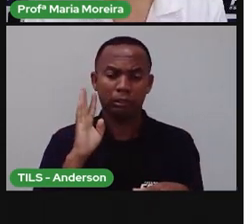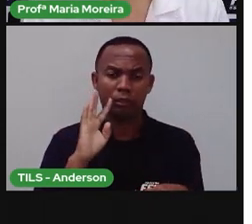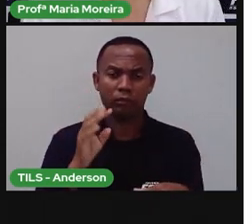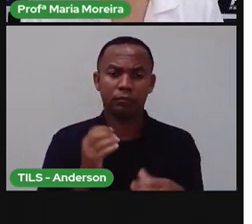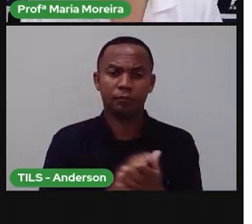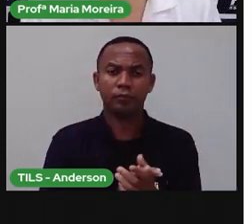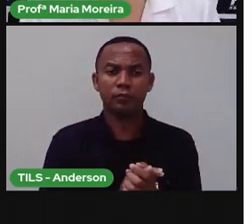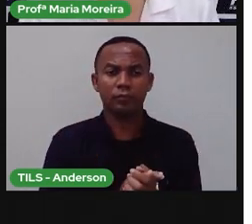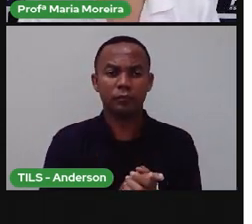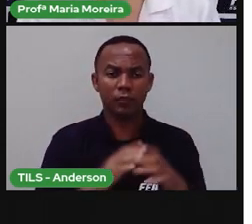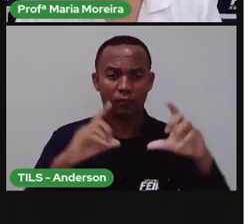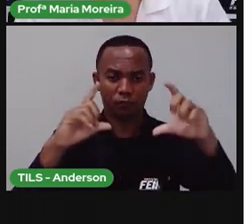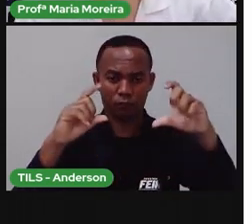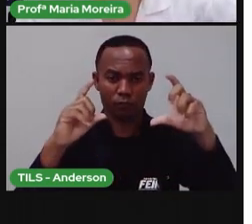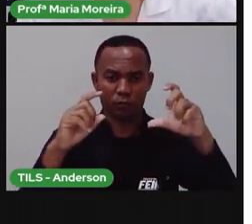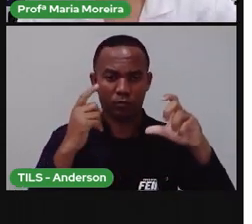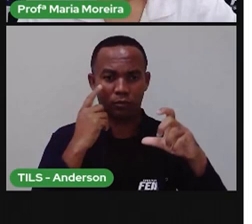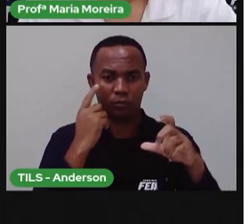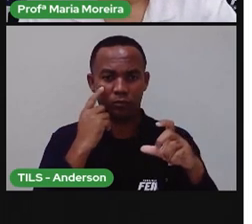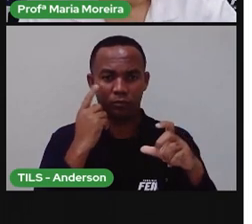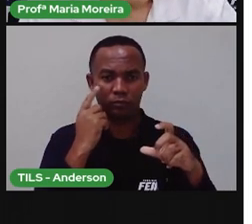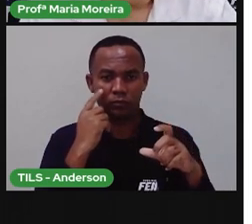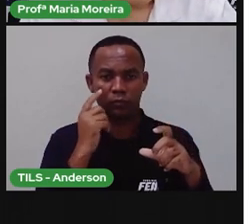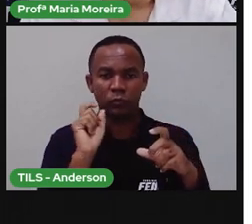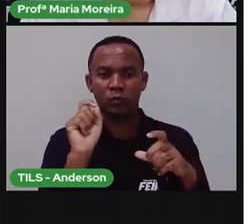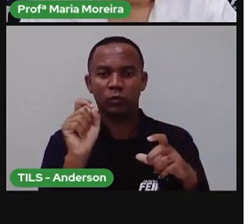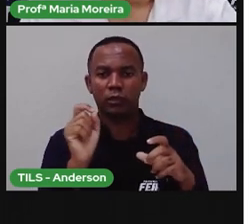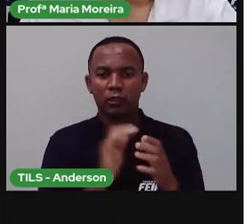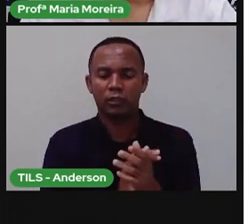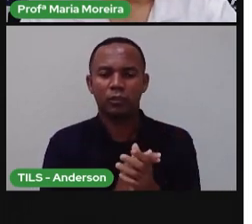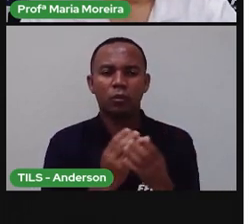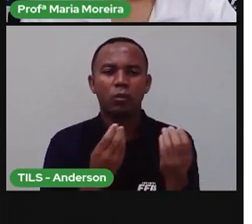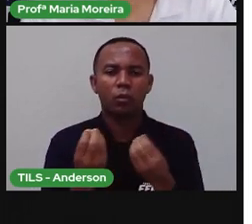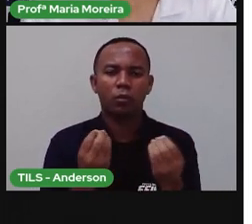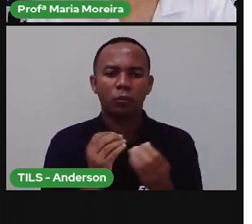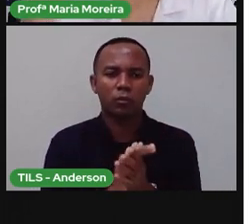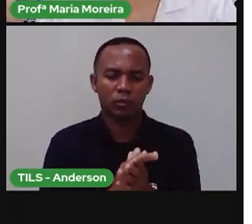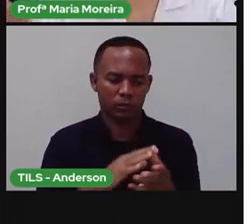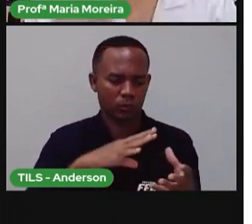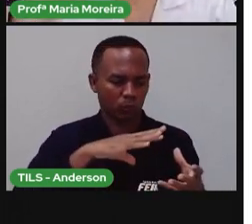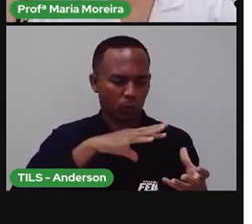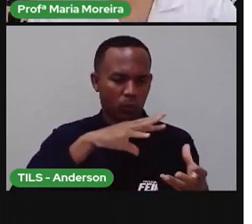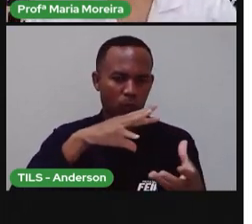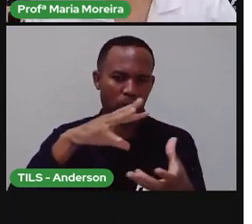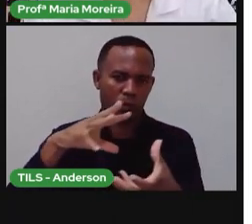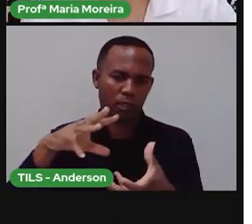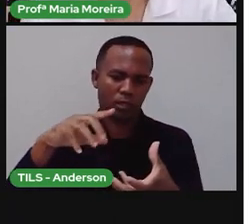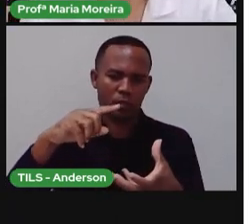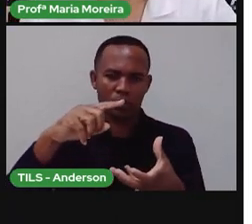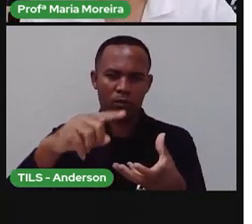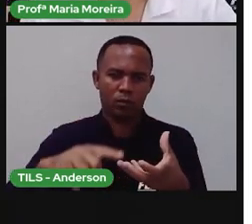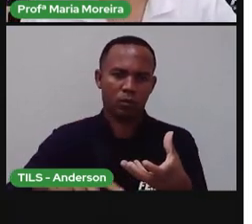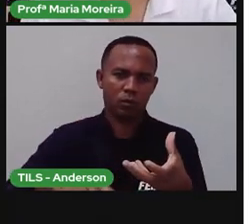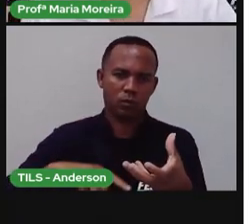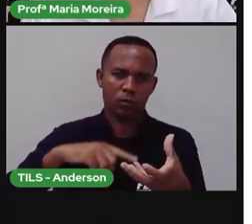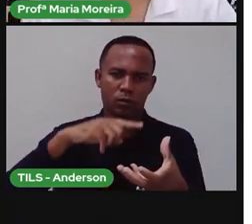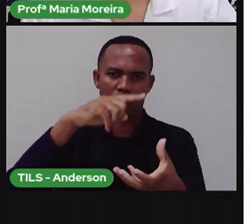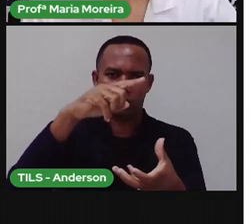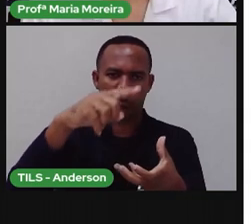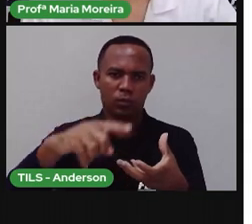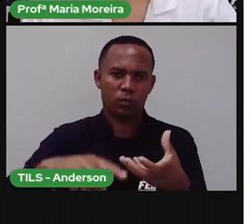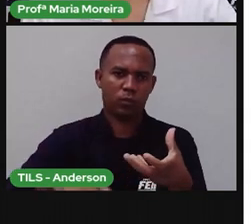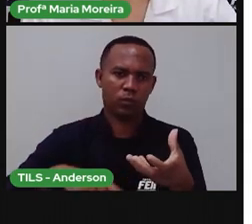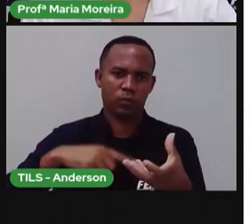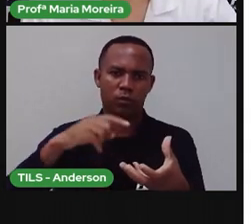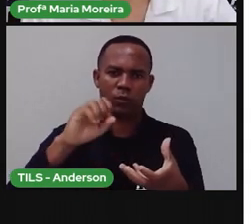a gente. E na imagem, traz exatamente isso, né? A Terra, né? Girando aí em torno do